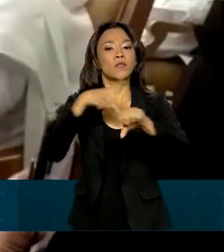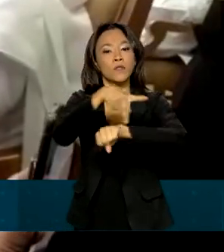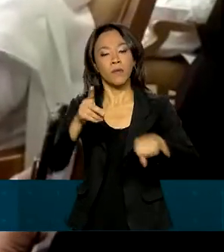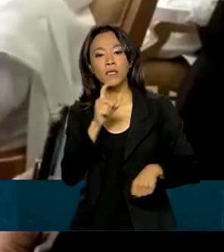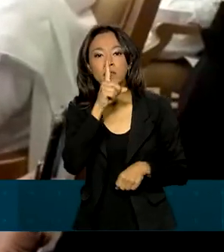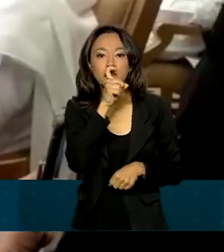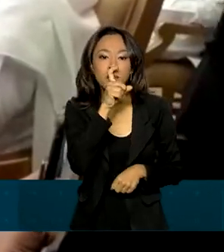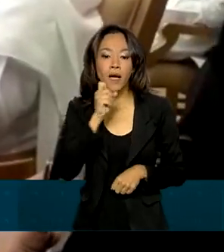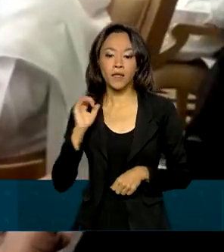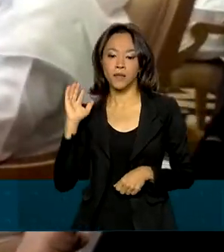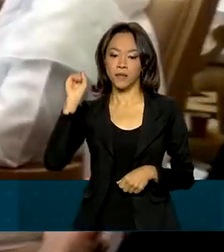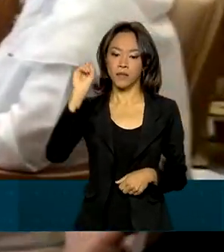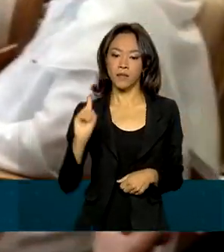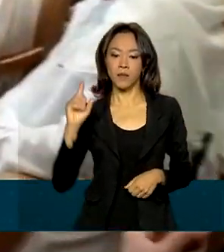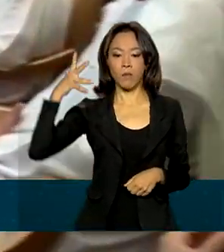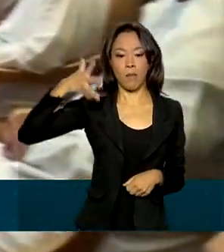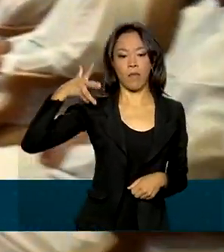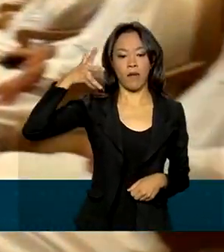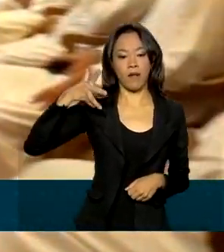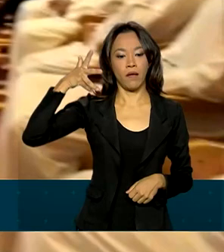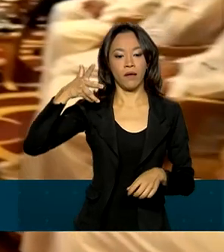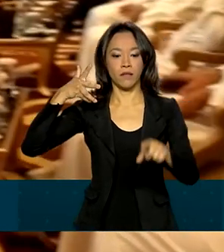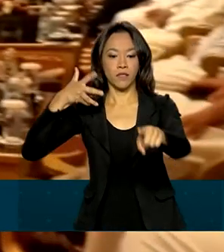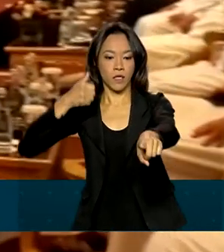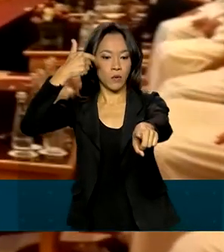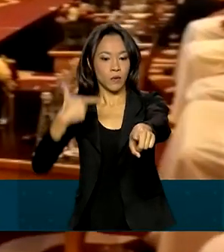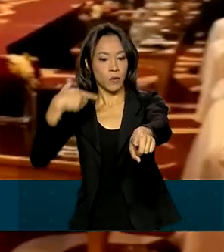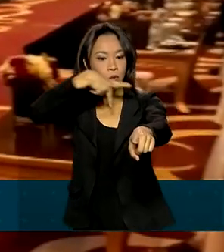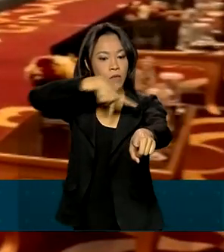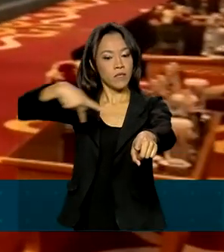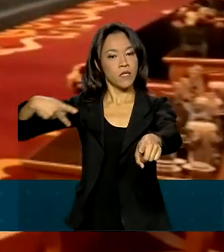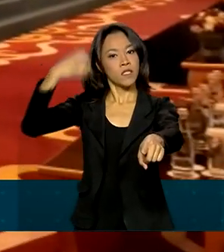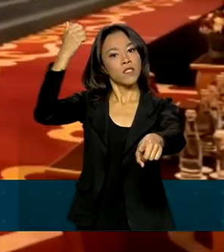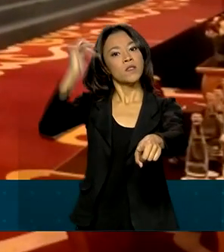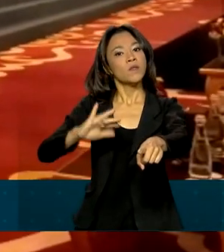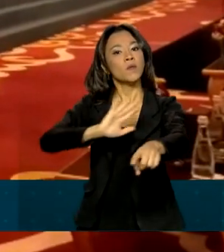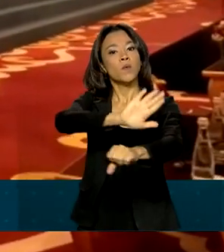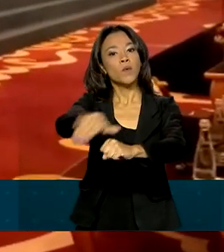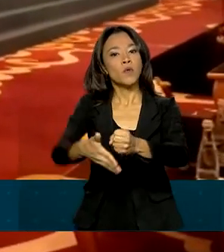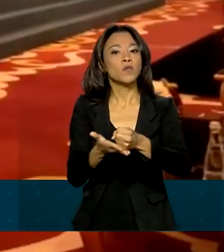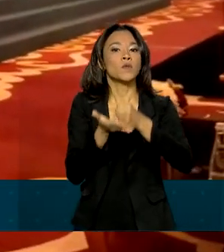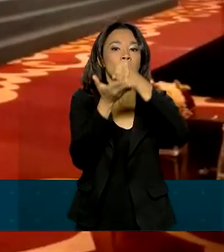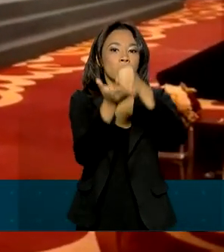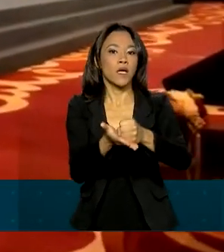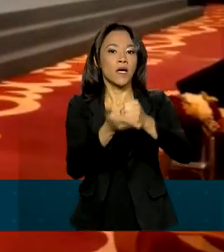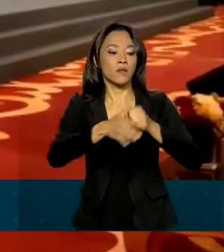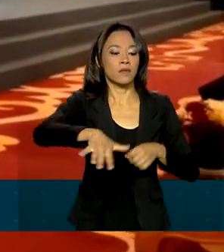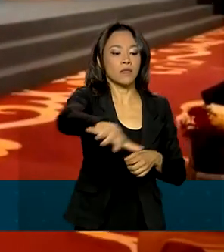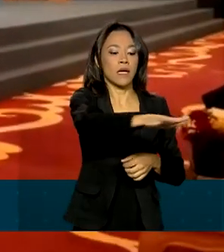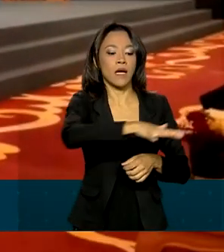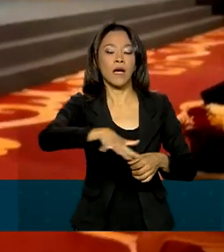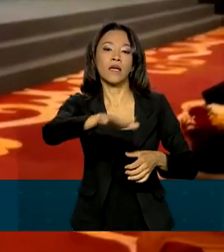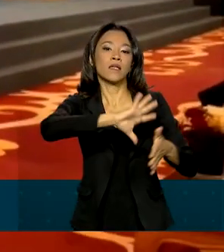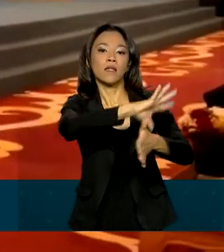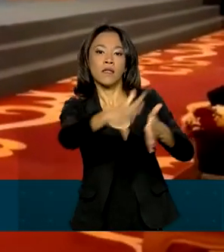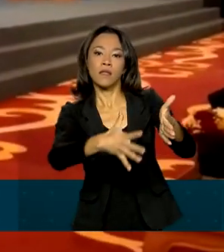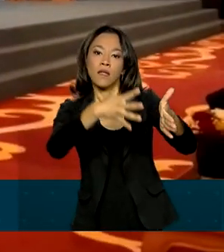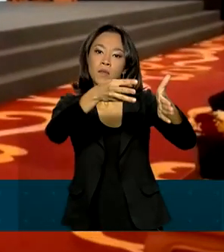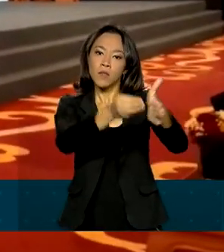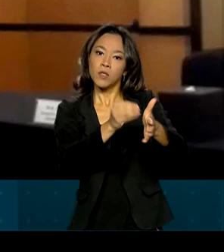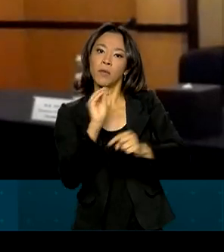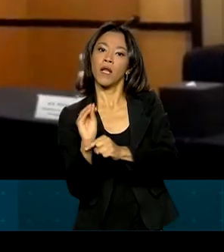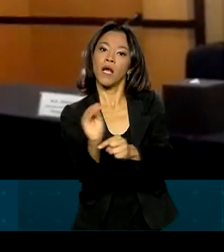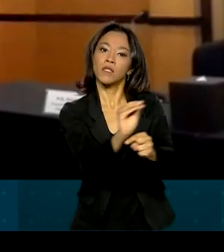Em uma palestra para a comunidade internacional, o vice-presidente defendeu o uso sustentável da região amazônica como forma de garantir a proteção da